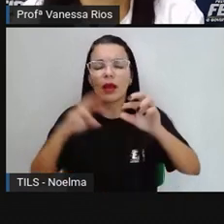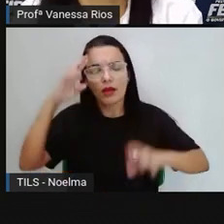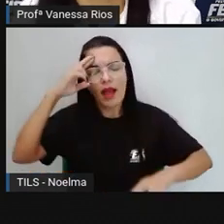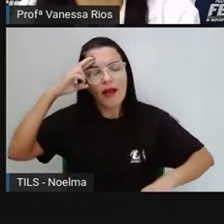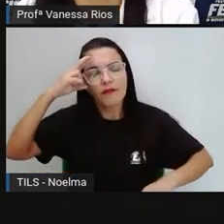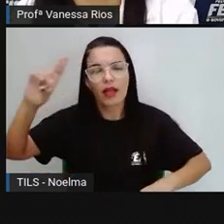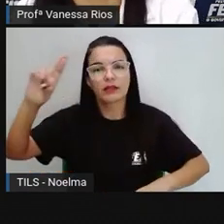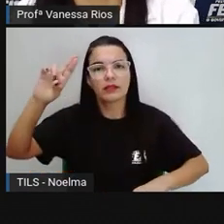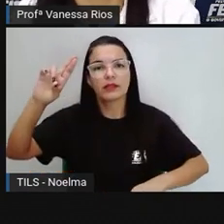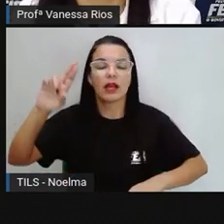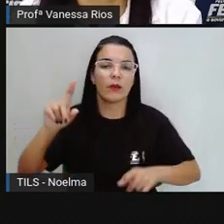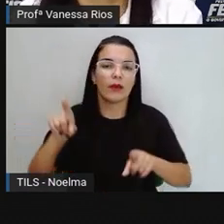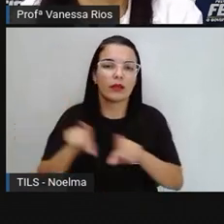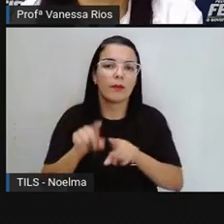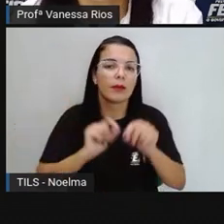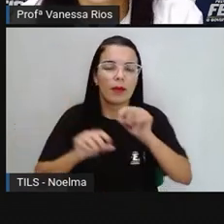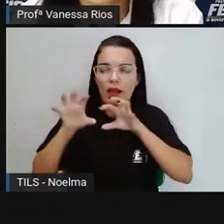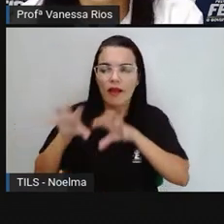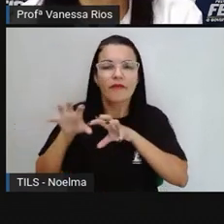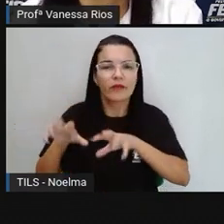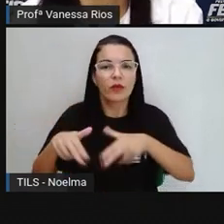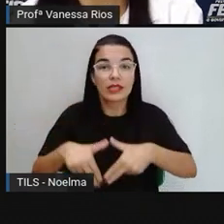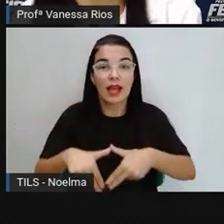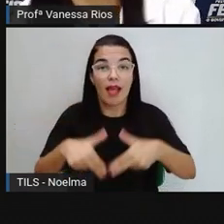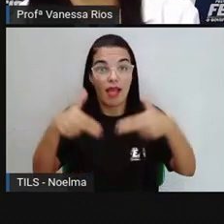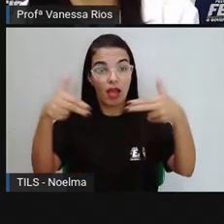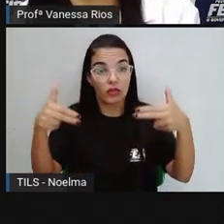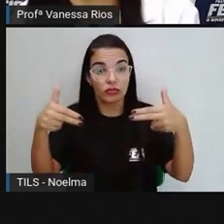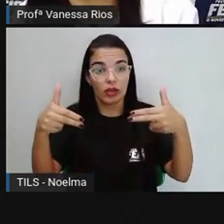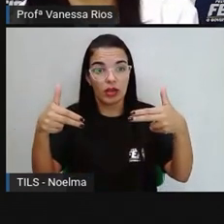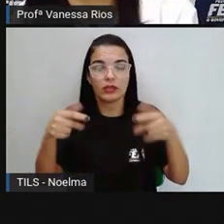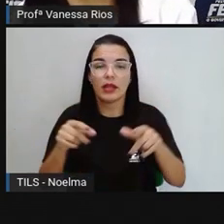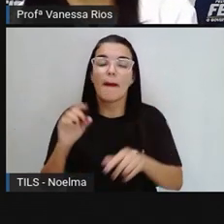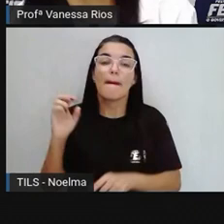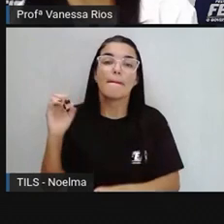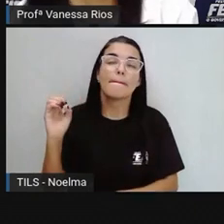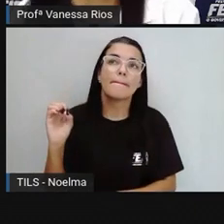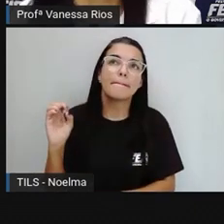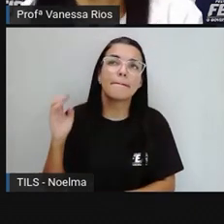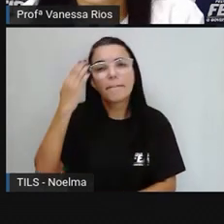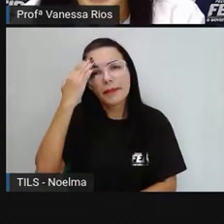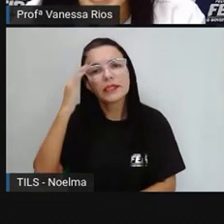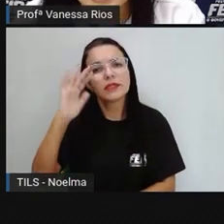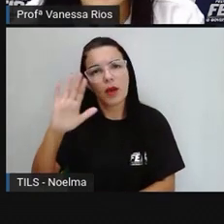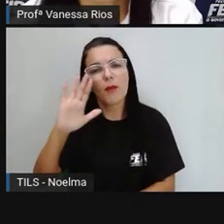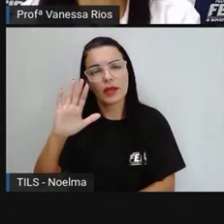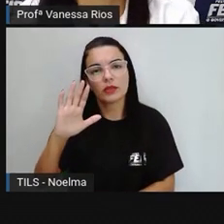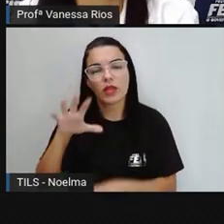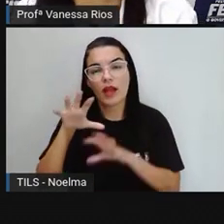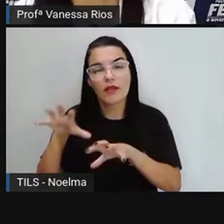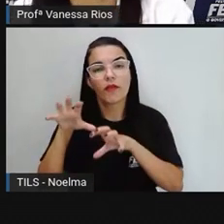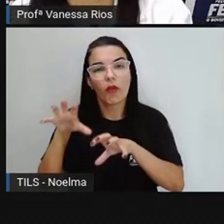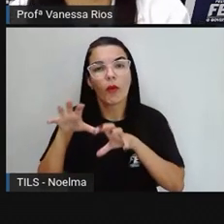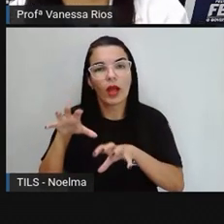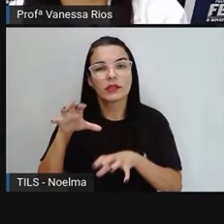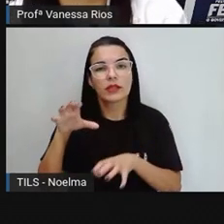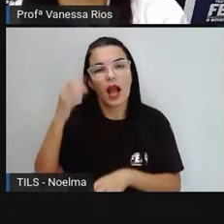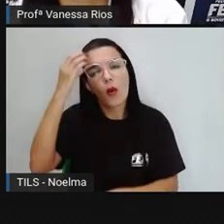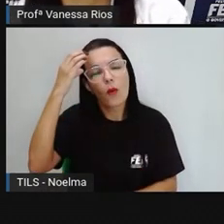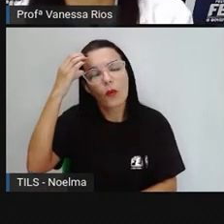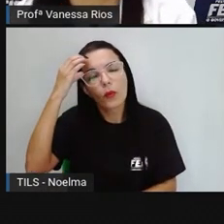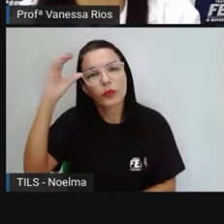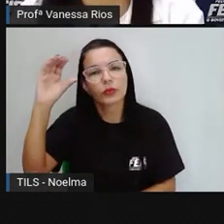aula em relação às influências étnicas, principalmente nas influências culturais, né? Toda a sua